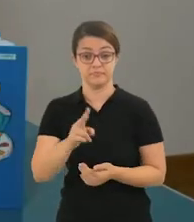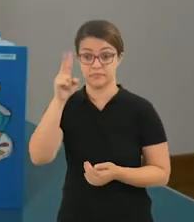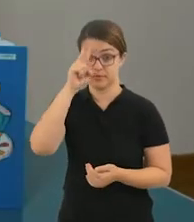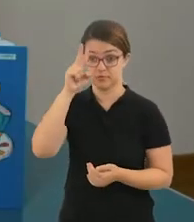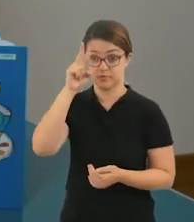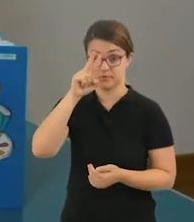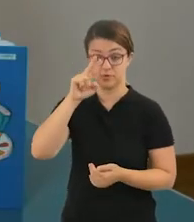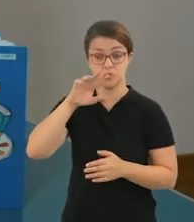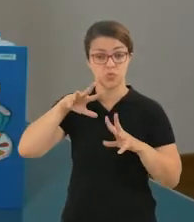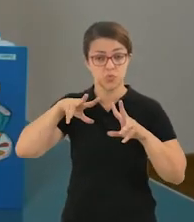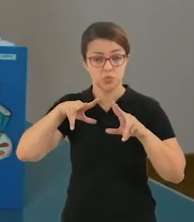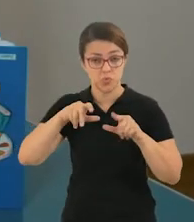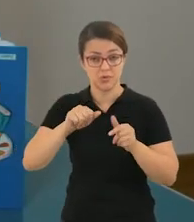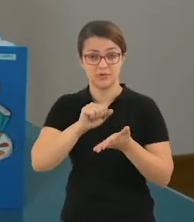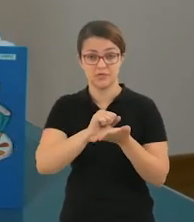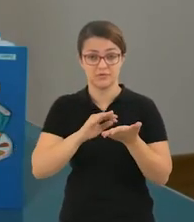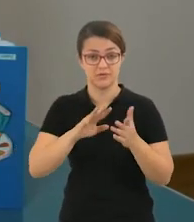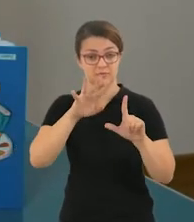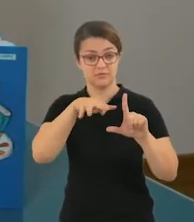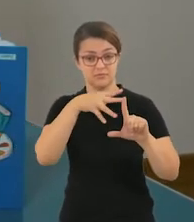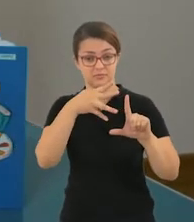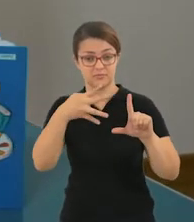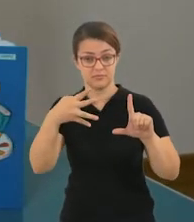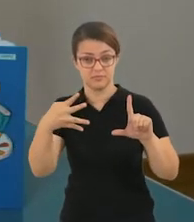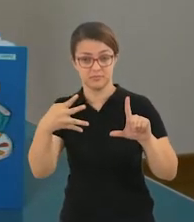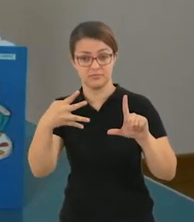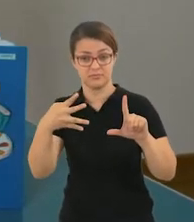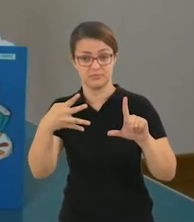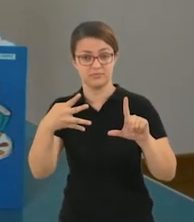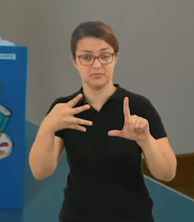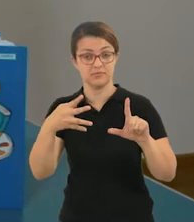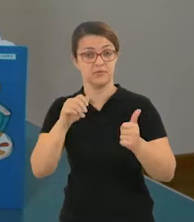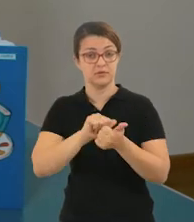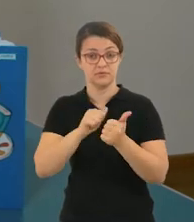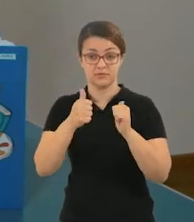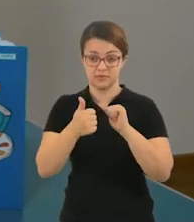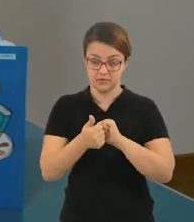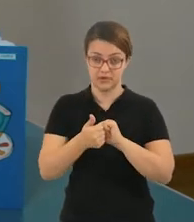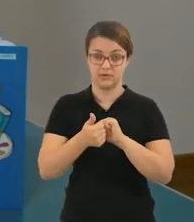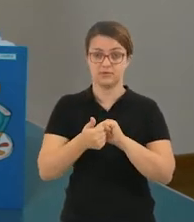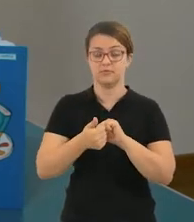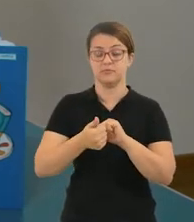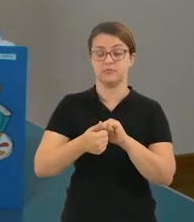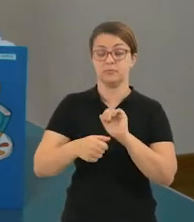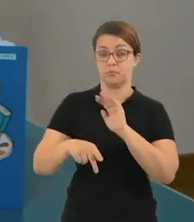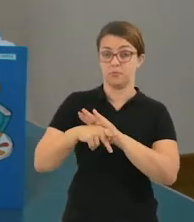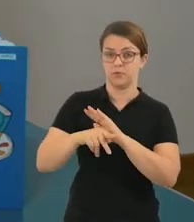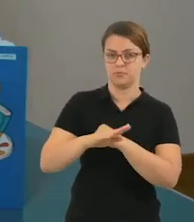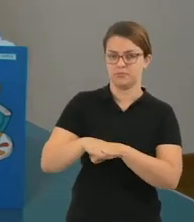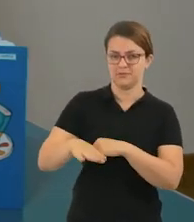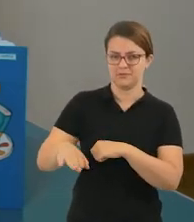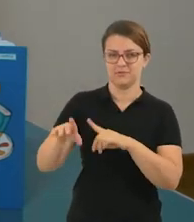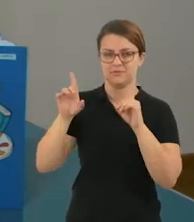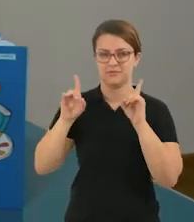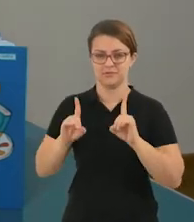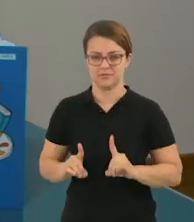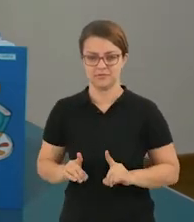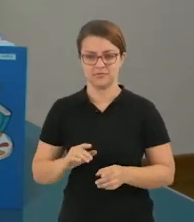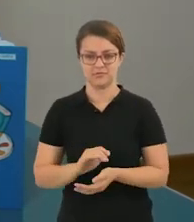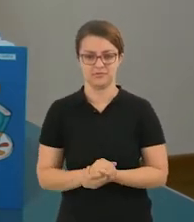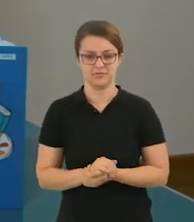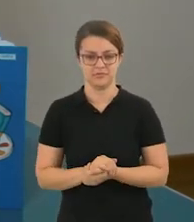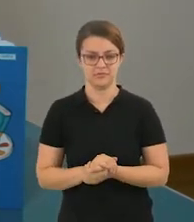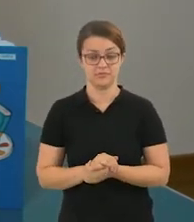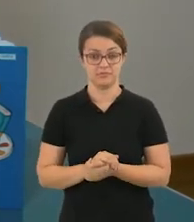Lembrando a todos que todas as lições que nós temos dos quintos anos, elas são adaptadas para crianças com deficiência. Então, no início do